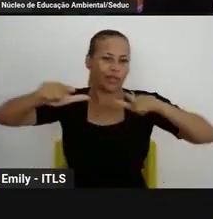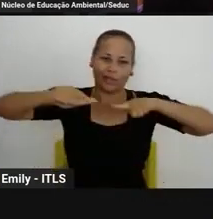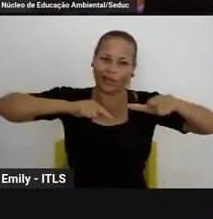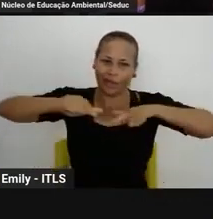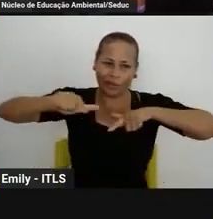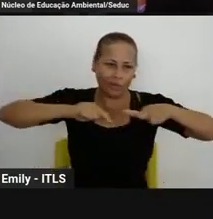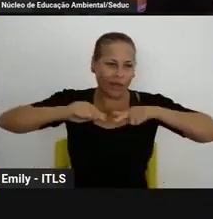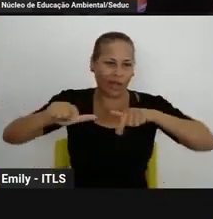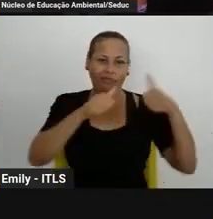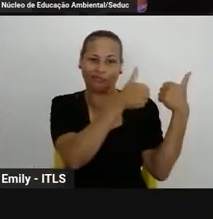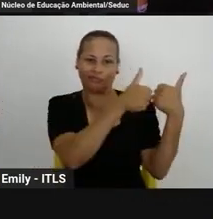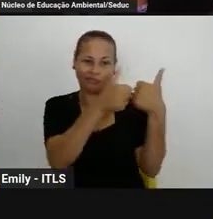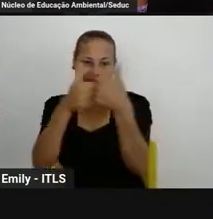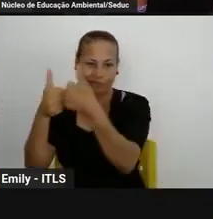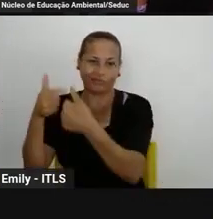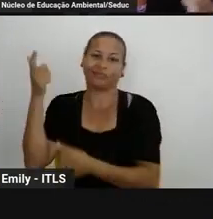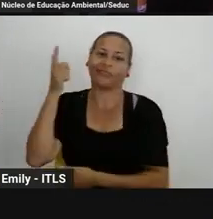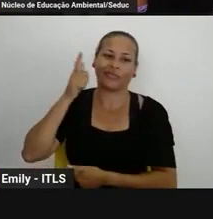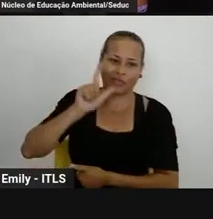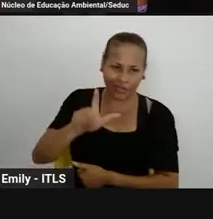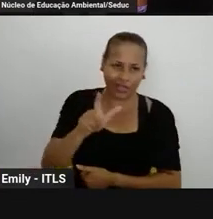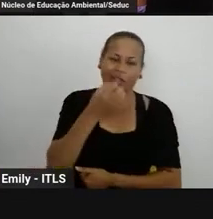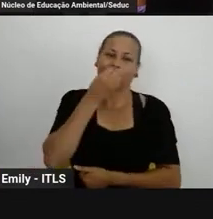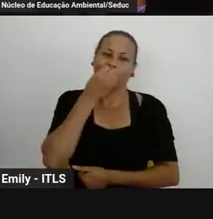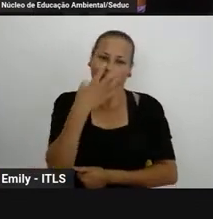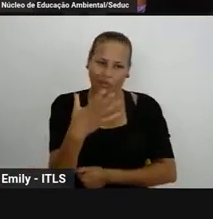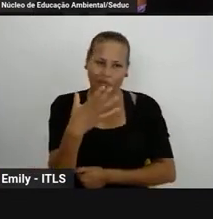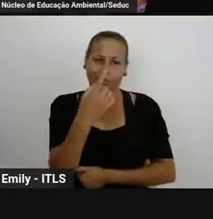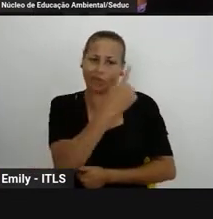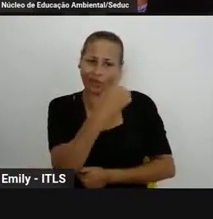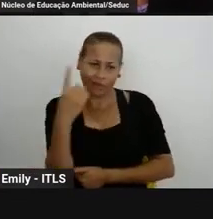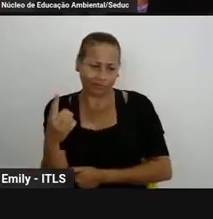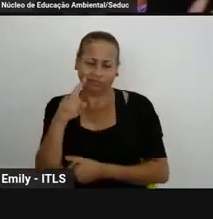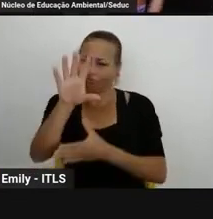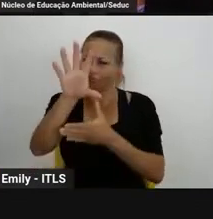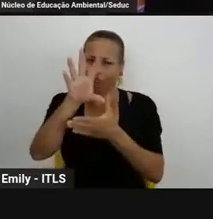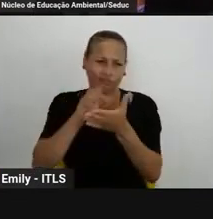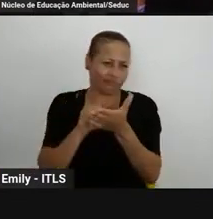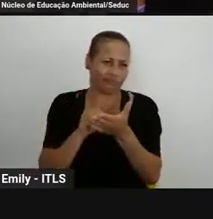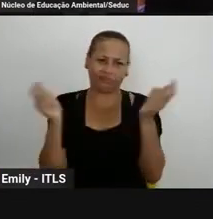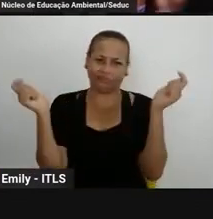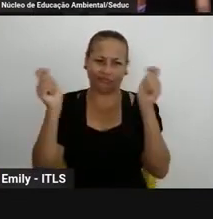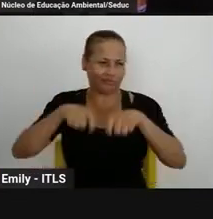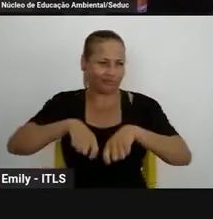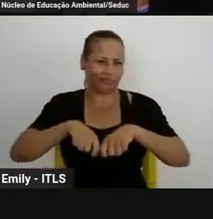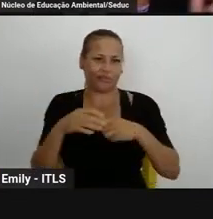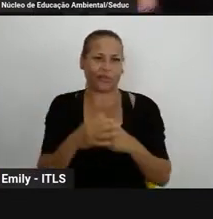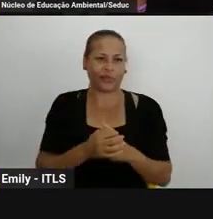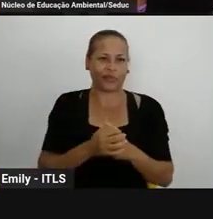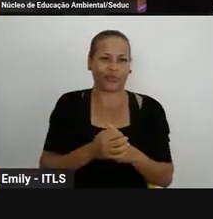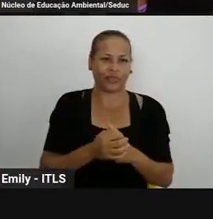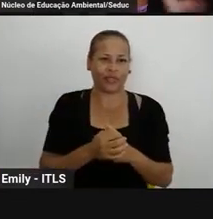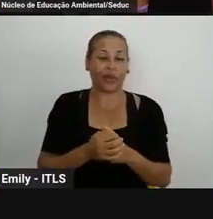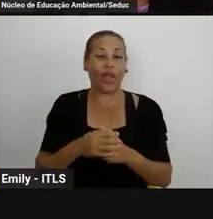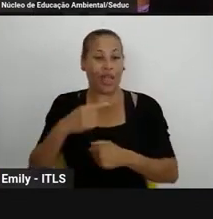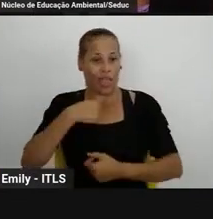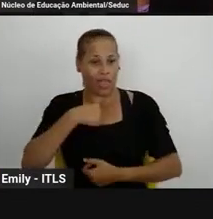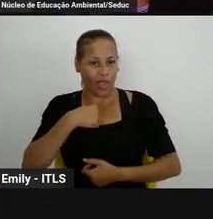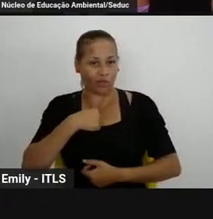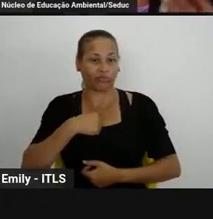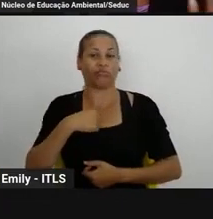temos um calendário formativo um plano de ação em que nesse plano de ação